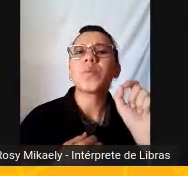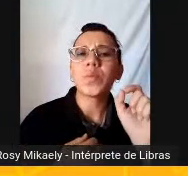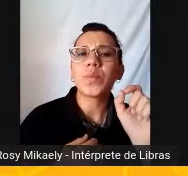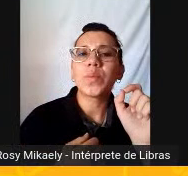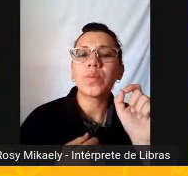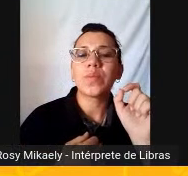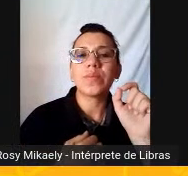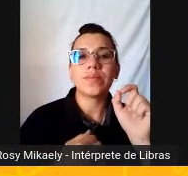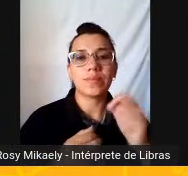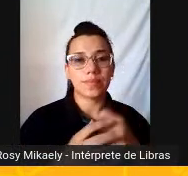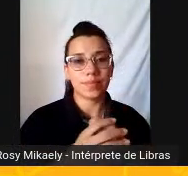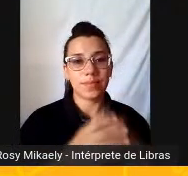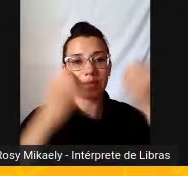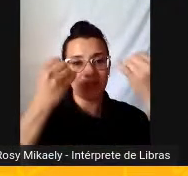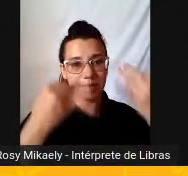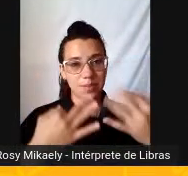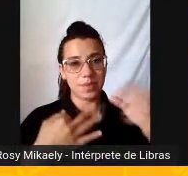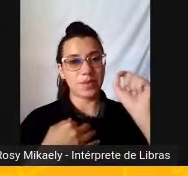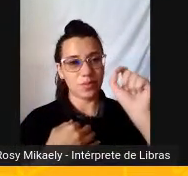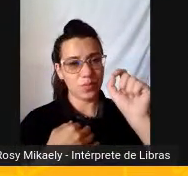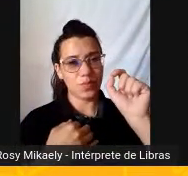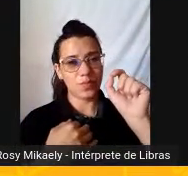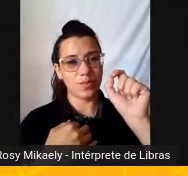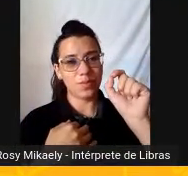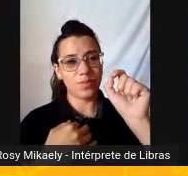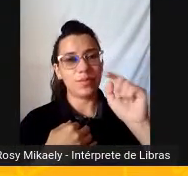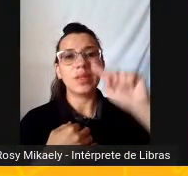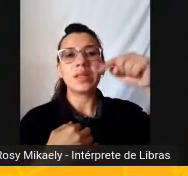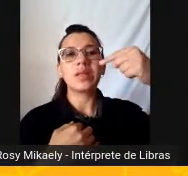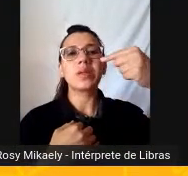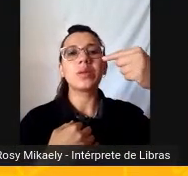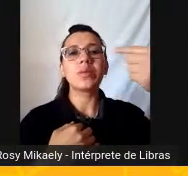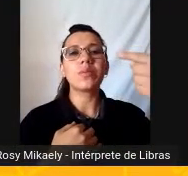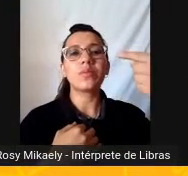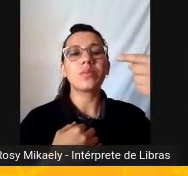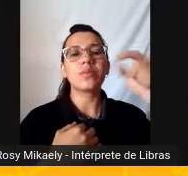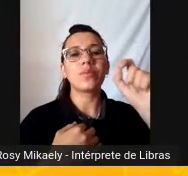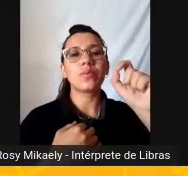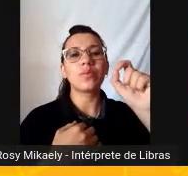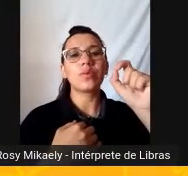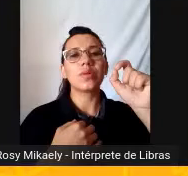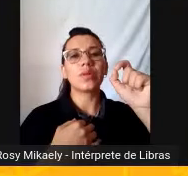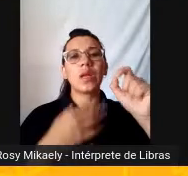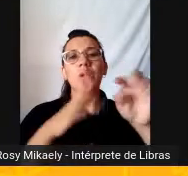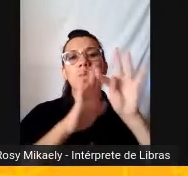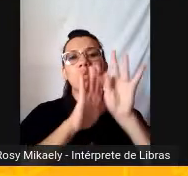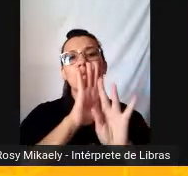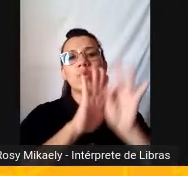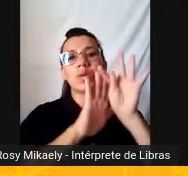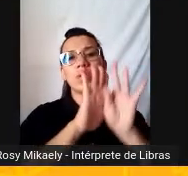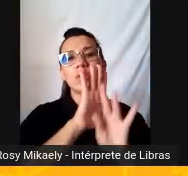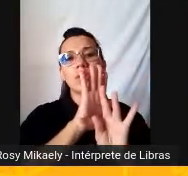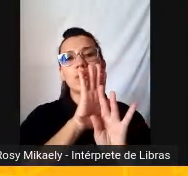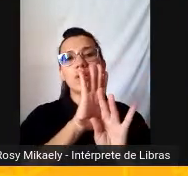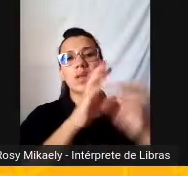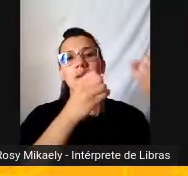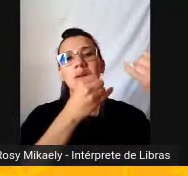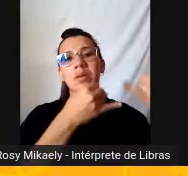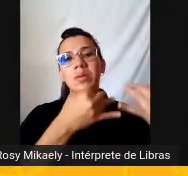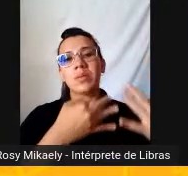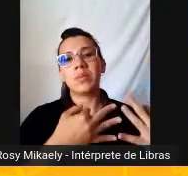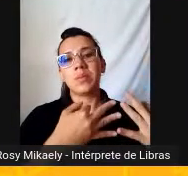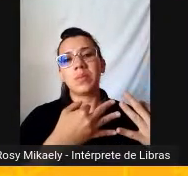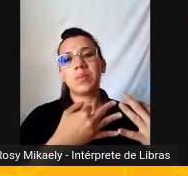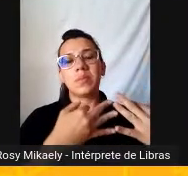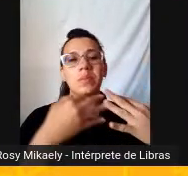Tá dizendo o que é rapariga? E depois, no transcorrer do texto Continua dizendo alguma coisa Sobre alguma coisa